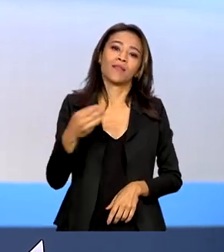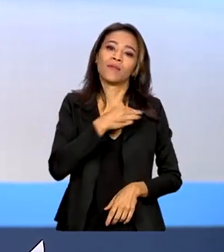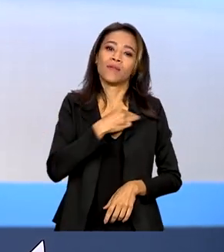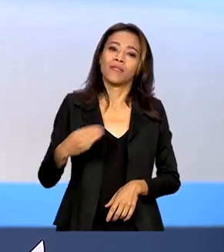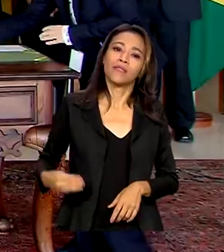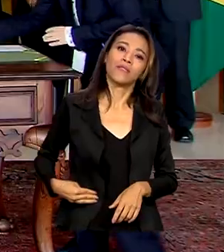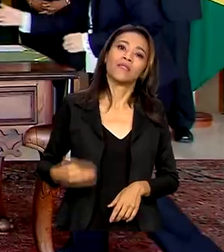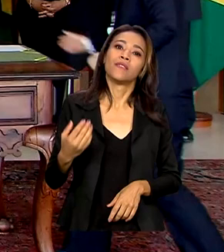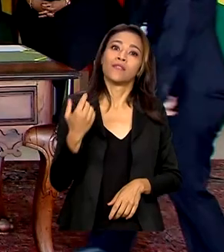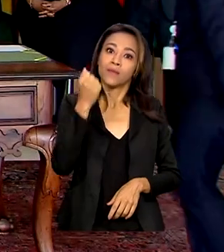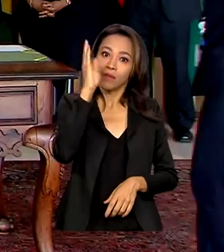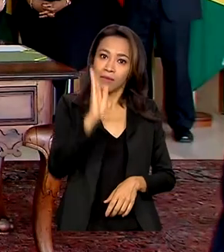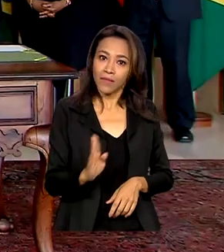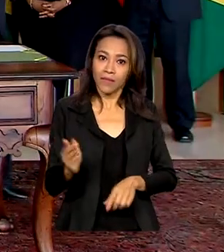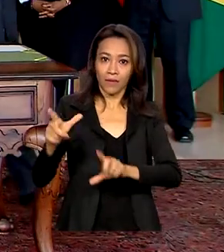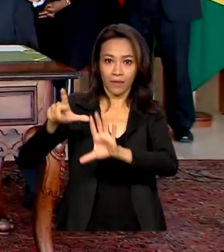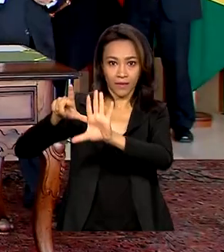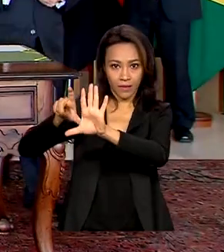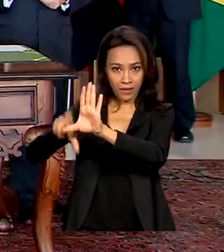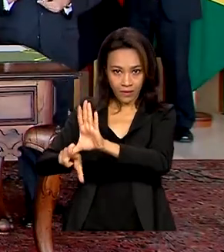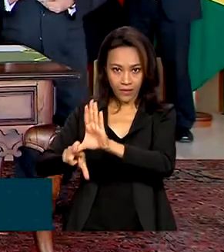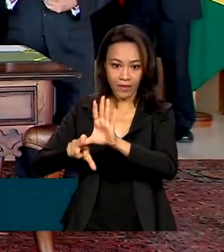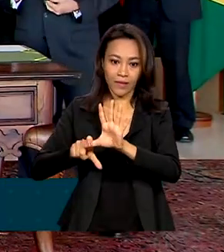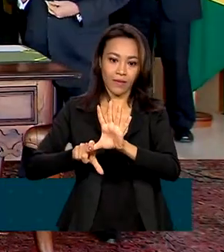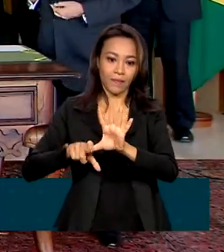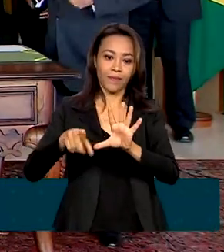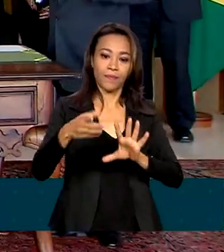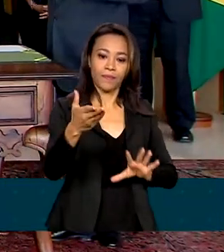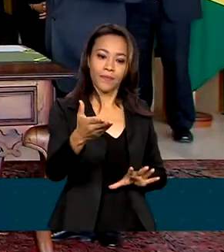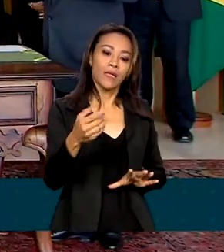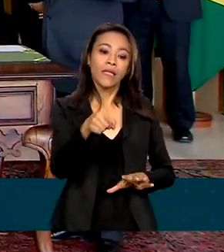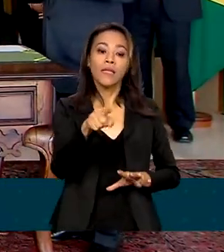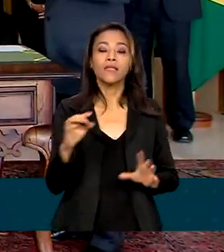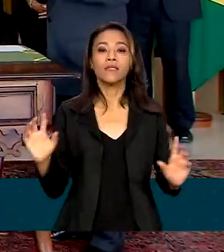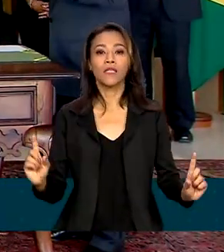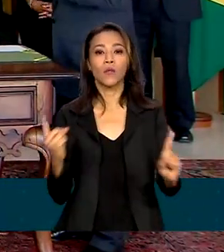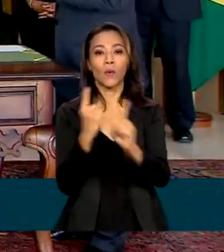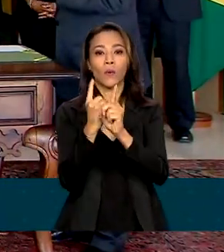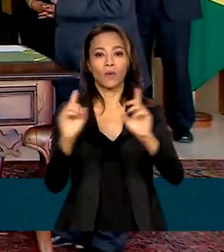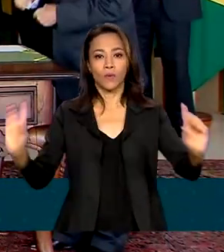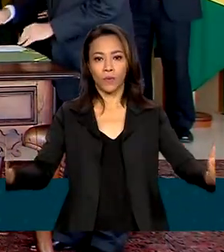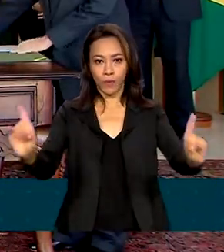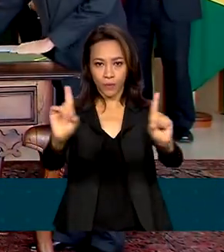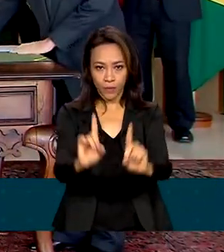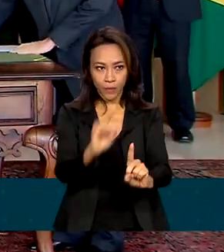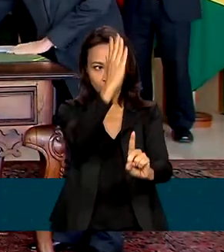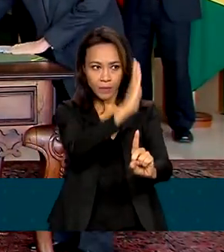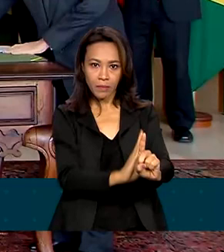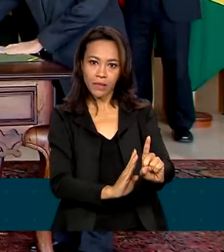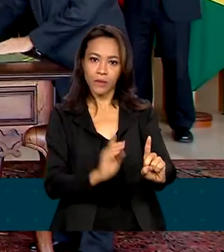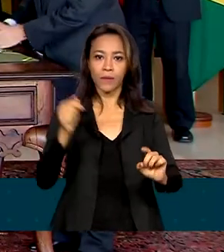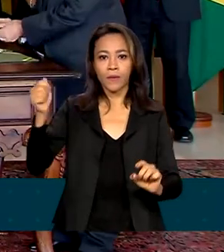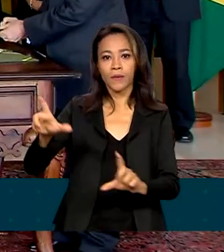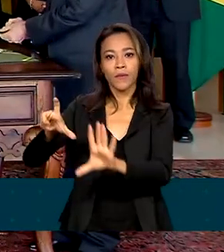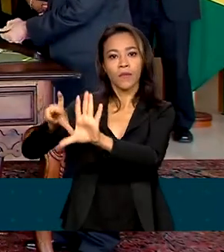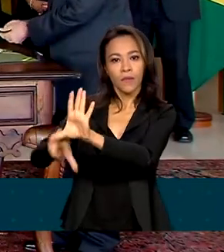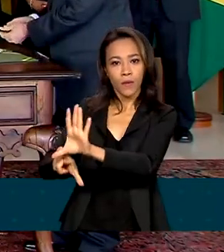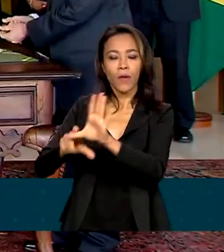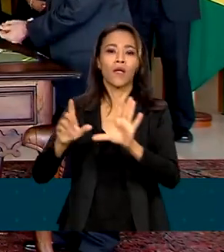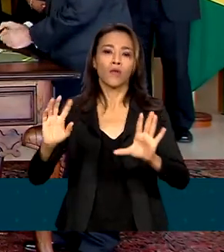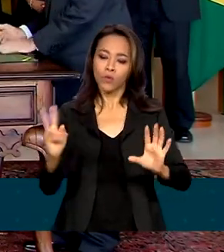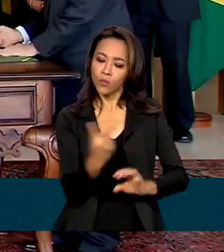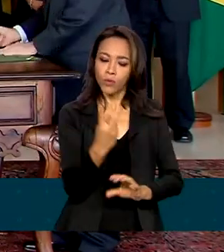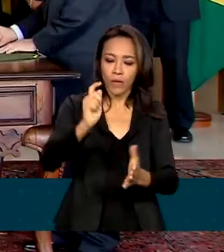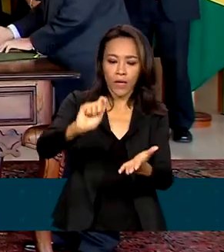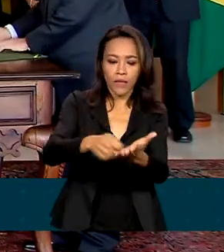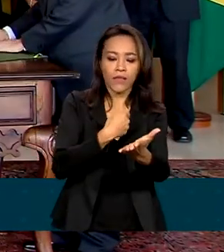ao Brasil. No encontro entre os ministros de Relações Exteriores de Brasil e Angola, foi assinado acordo para evitar